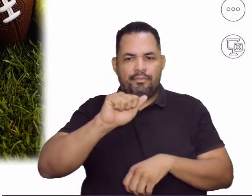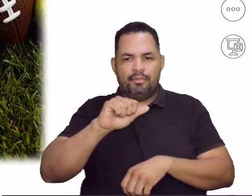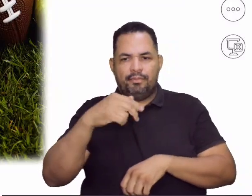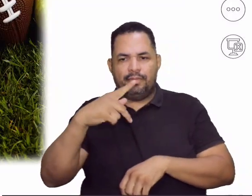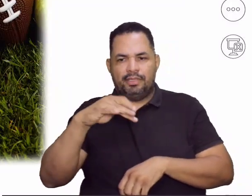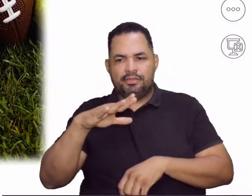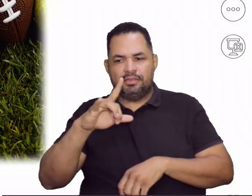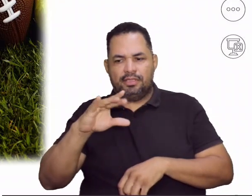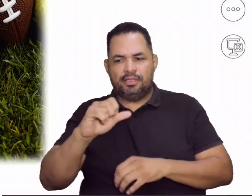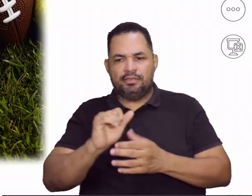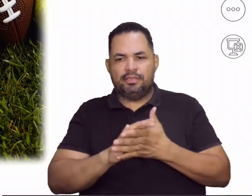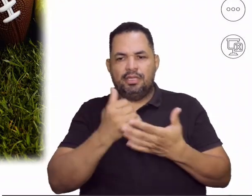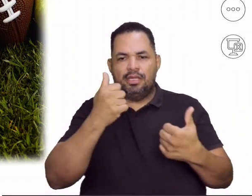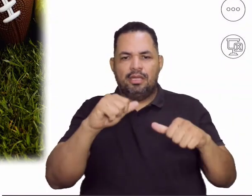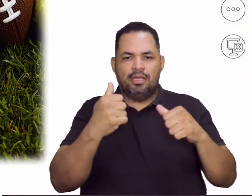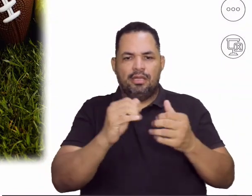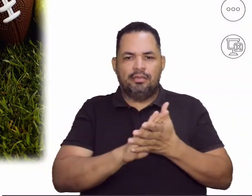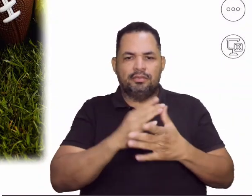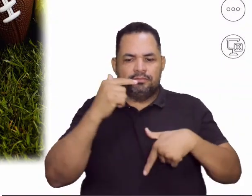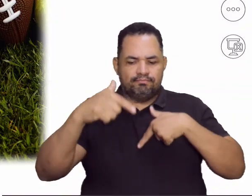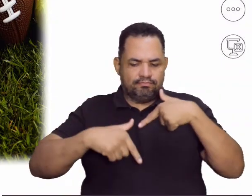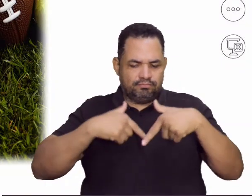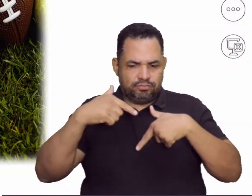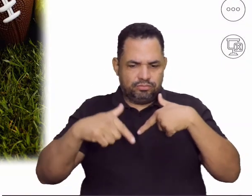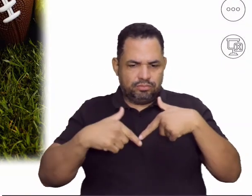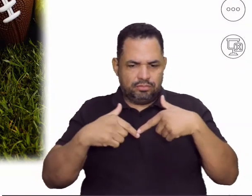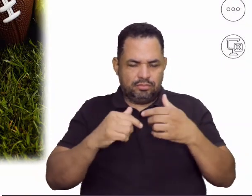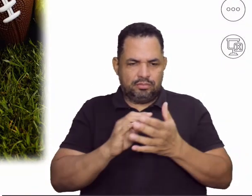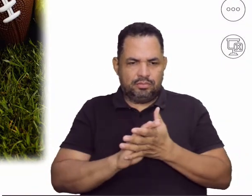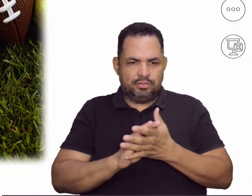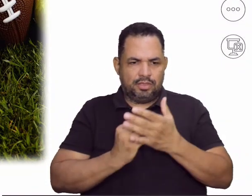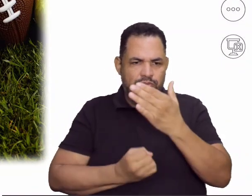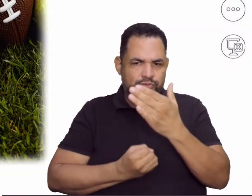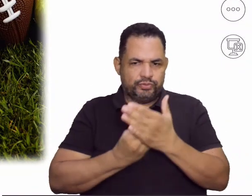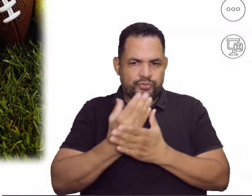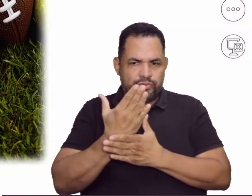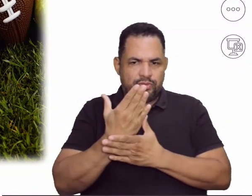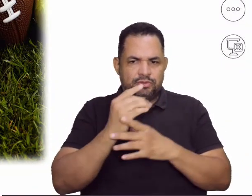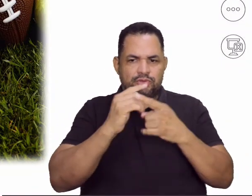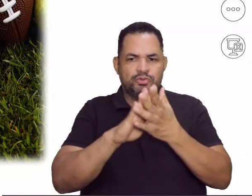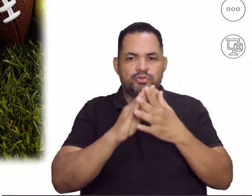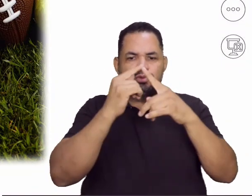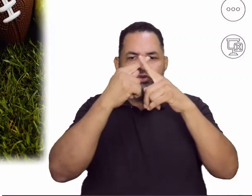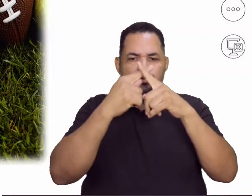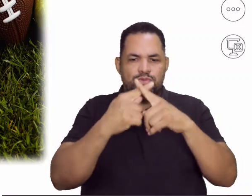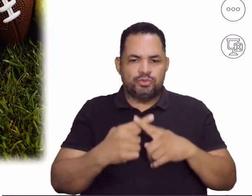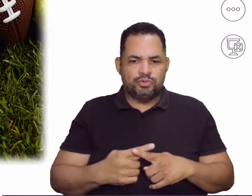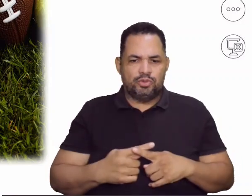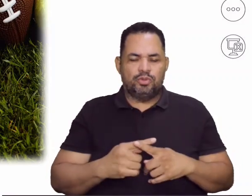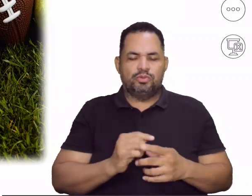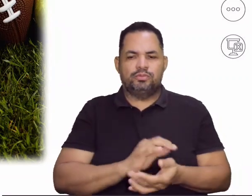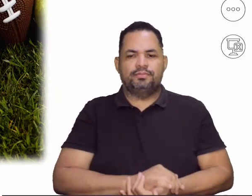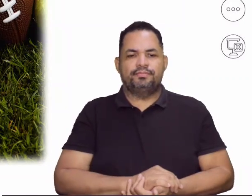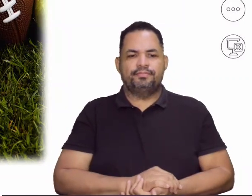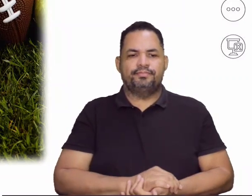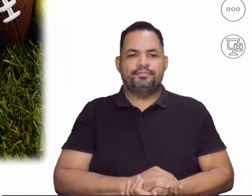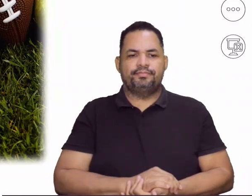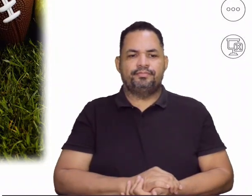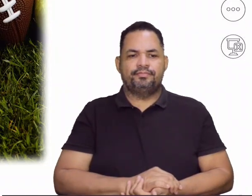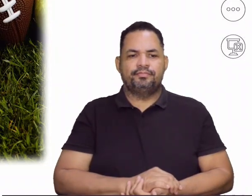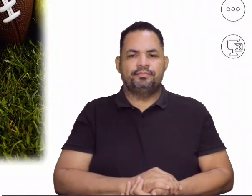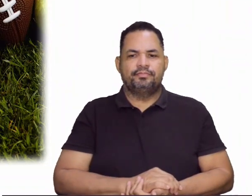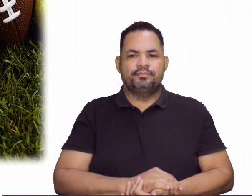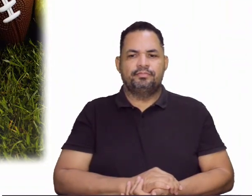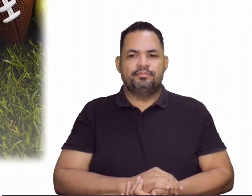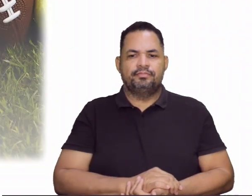e produção de jogos. Apreciação e produção de jogos, ok? Então, essa é a nossa